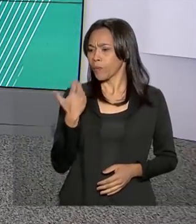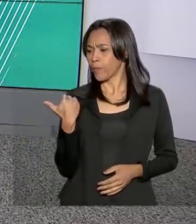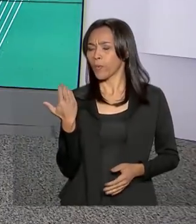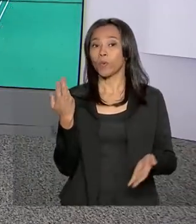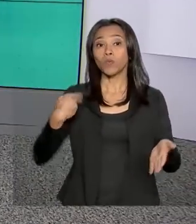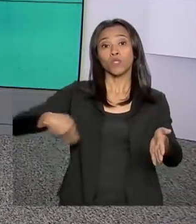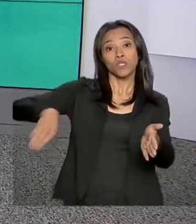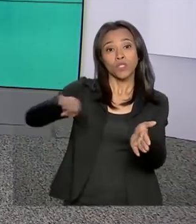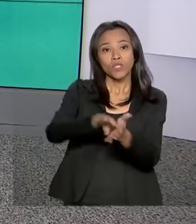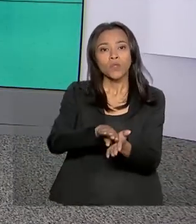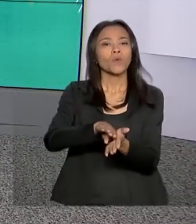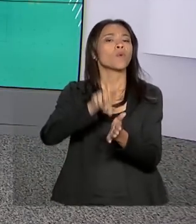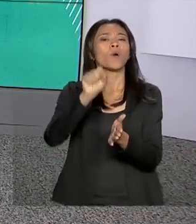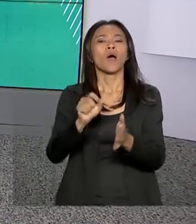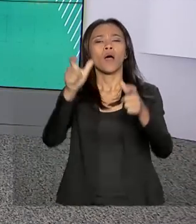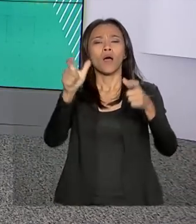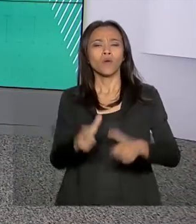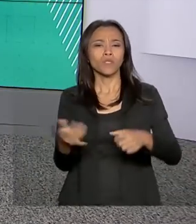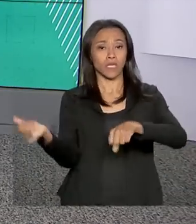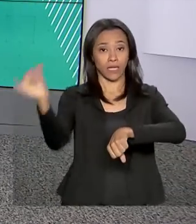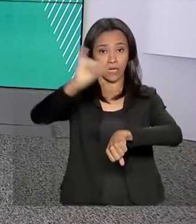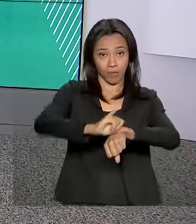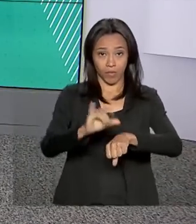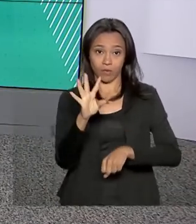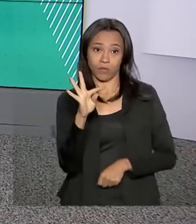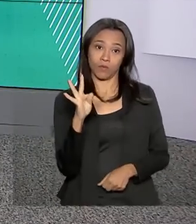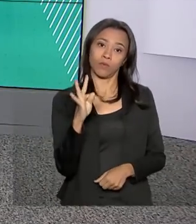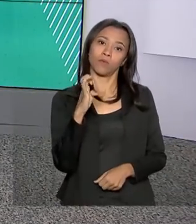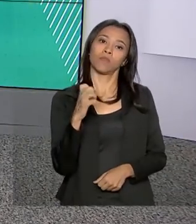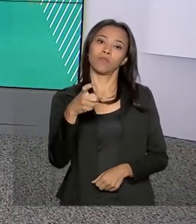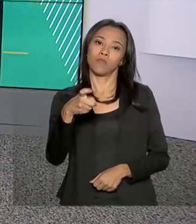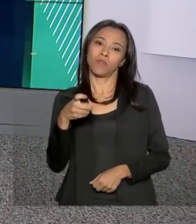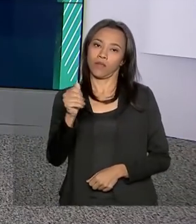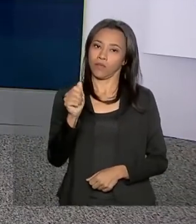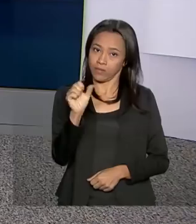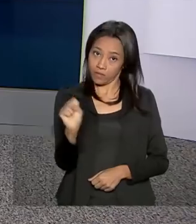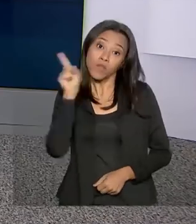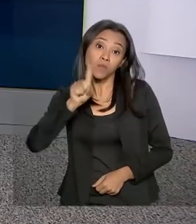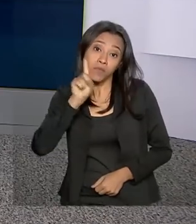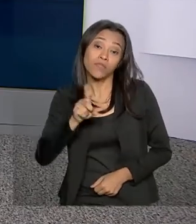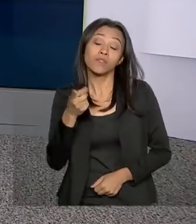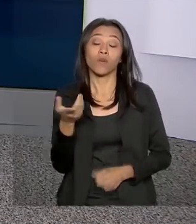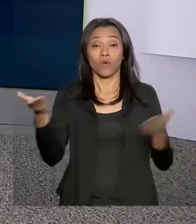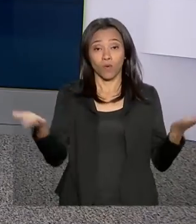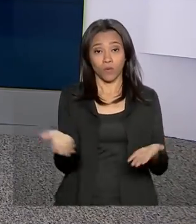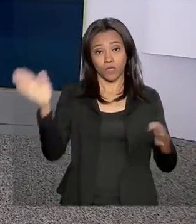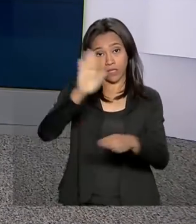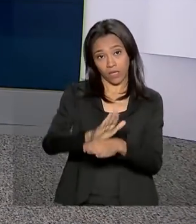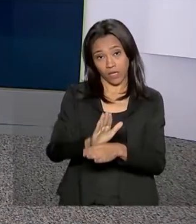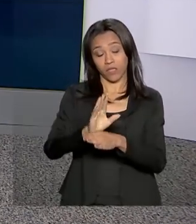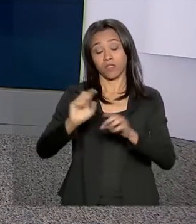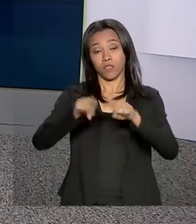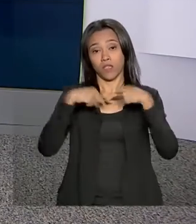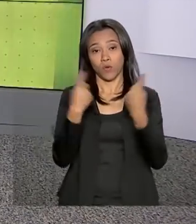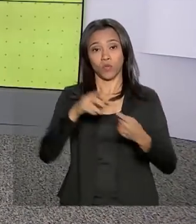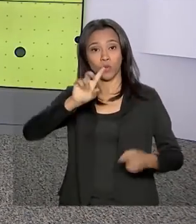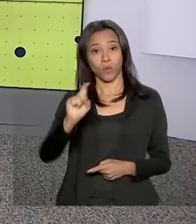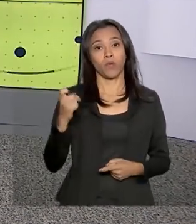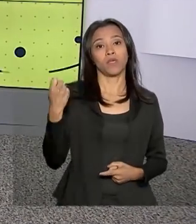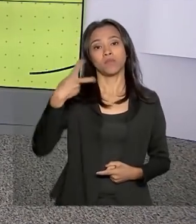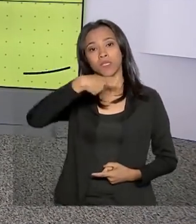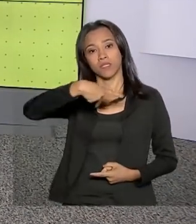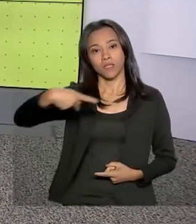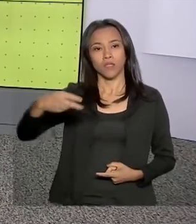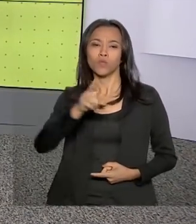pouco a Dallas, no Texas, onde vai receber uma homenagem. Hoje à tarde, ele se reúne com o ex-presidente George W.